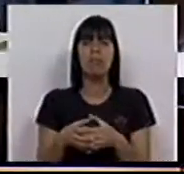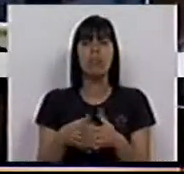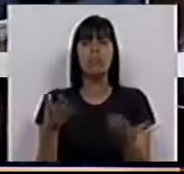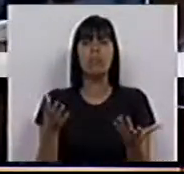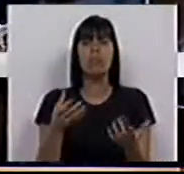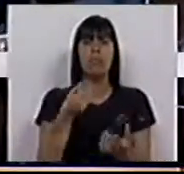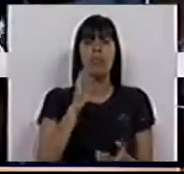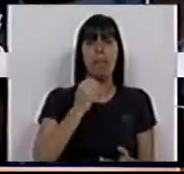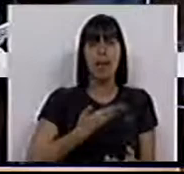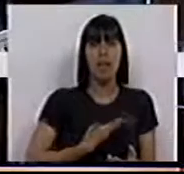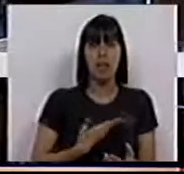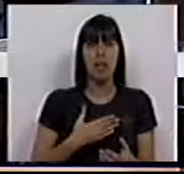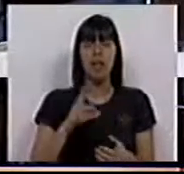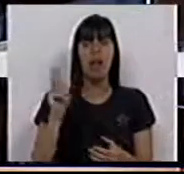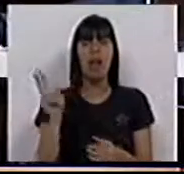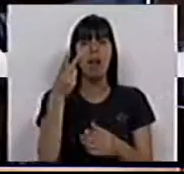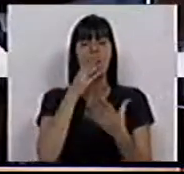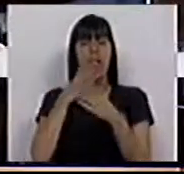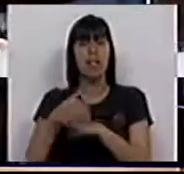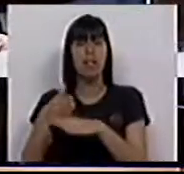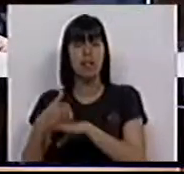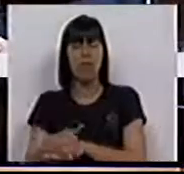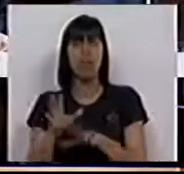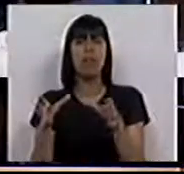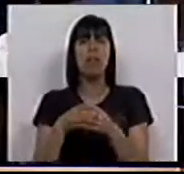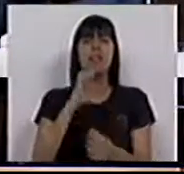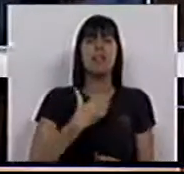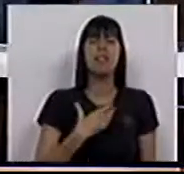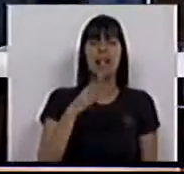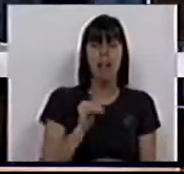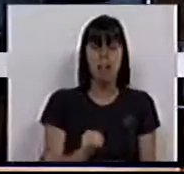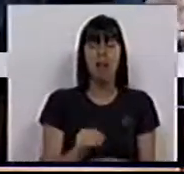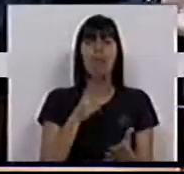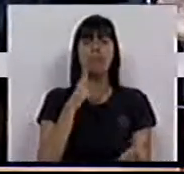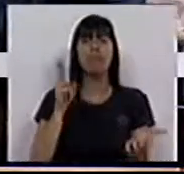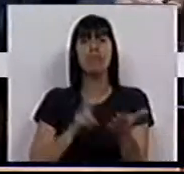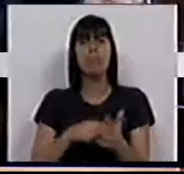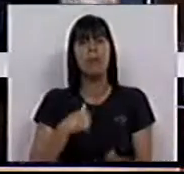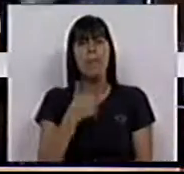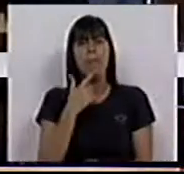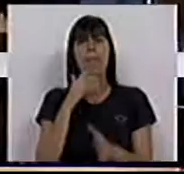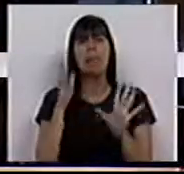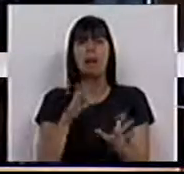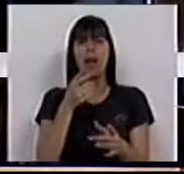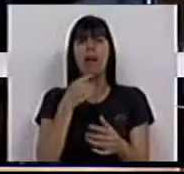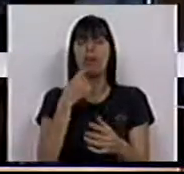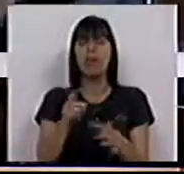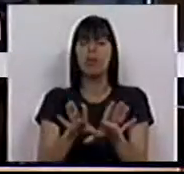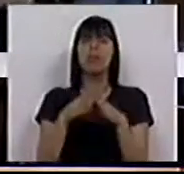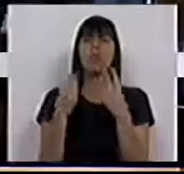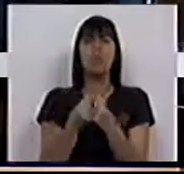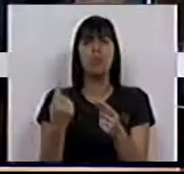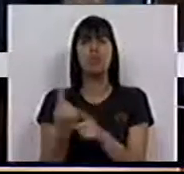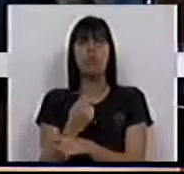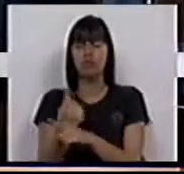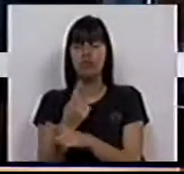do PSD e as duas intervenções da bancada do CDS e, de facto, percebemos que falam de tudo e de